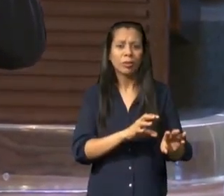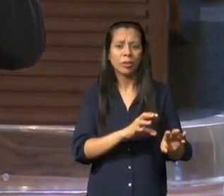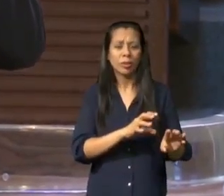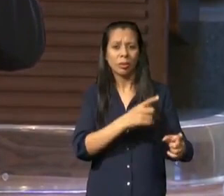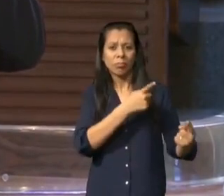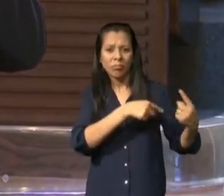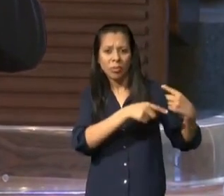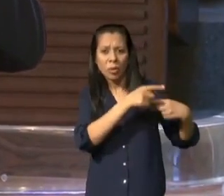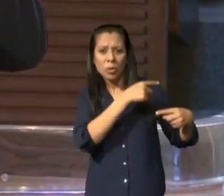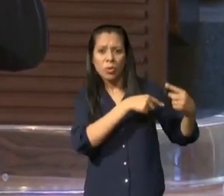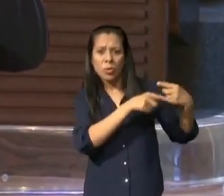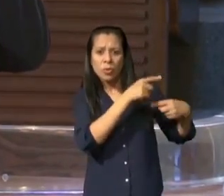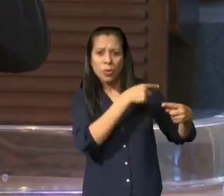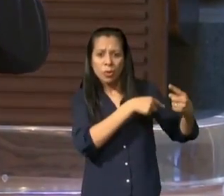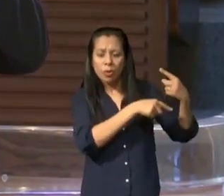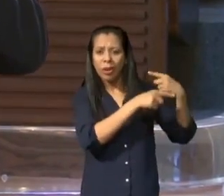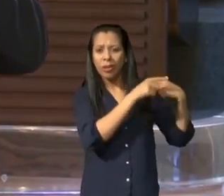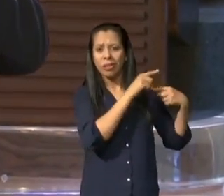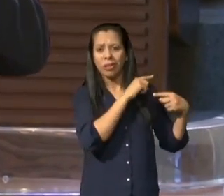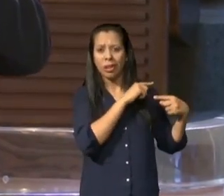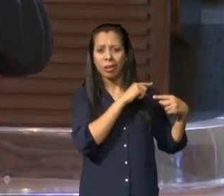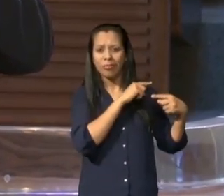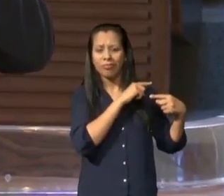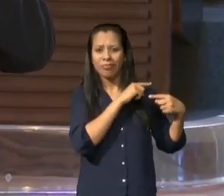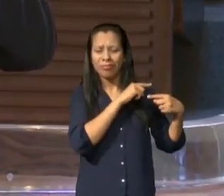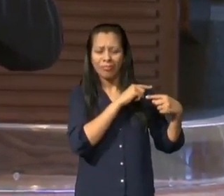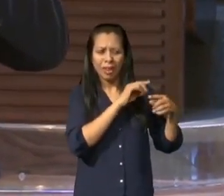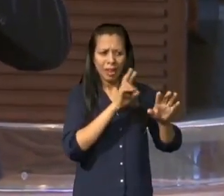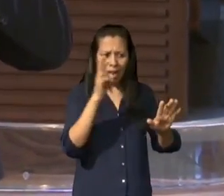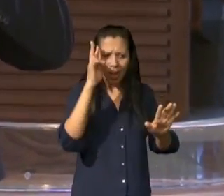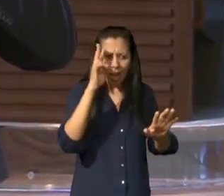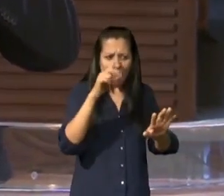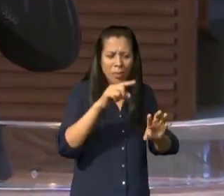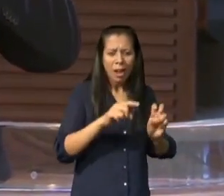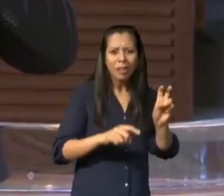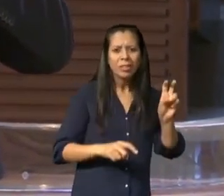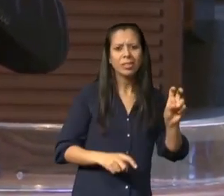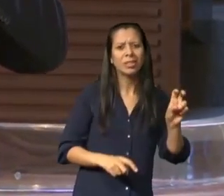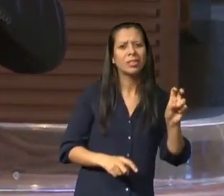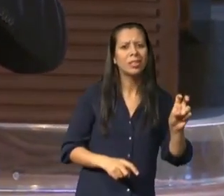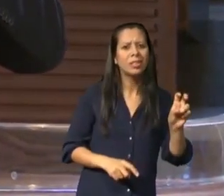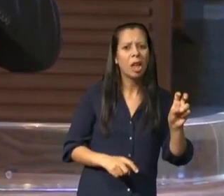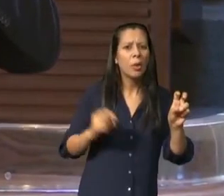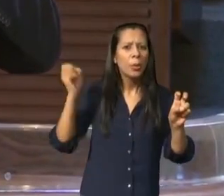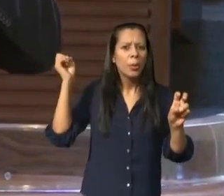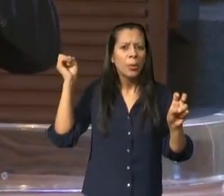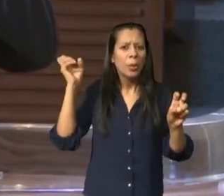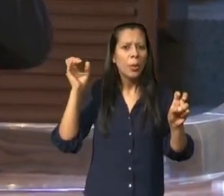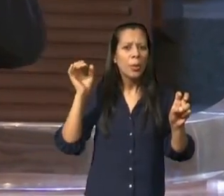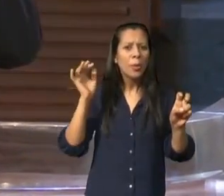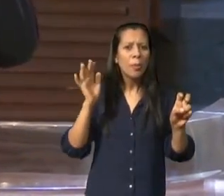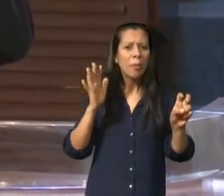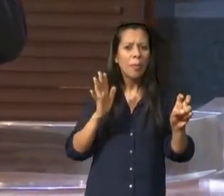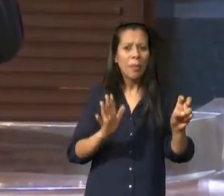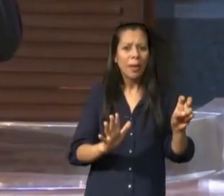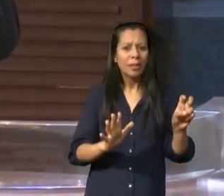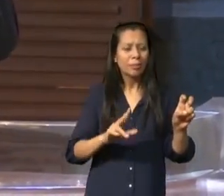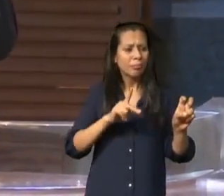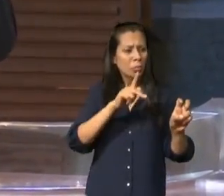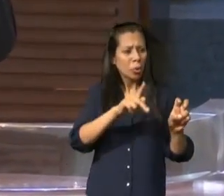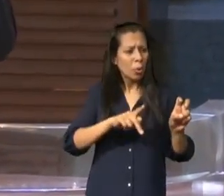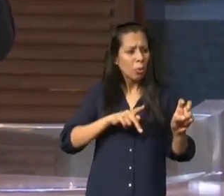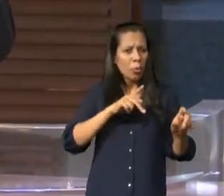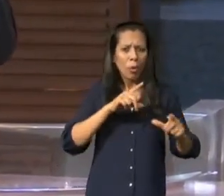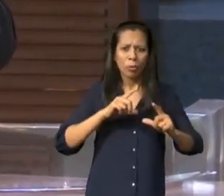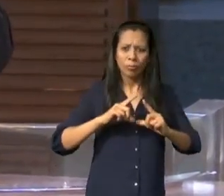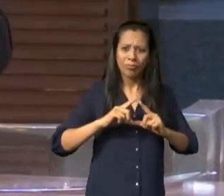vem descrevendo cinco bênçãos que foram fundamentais para compor a estrutura do povo de